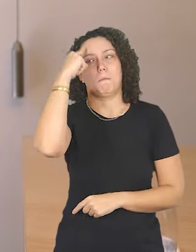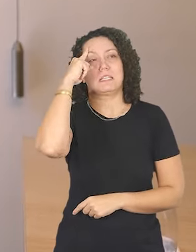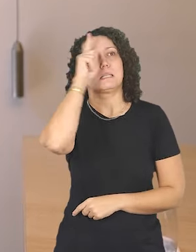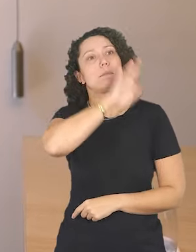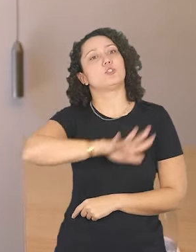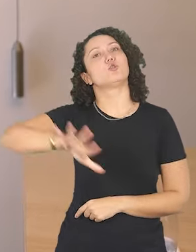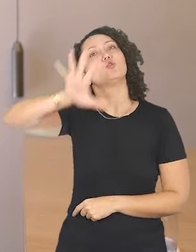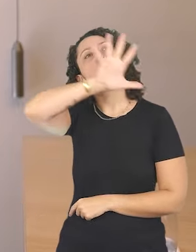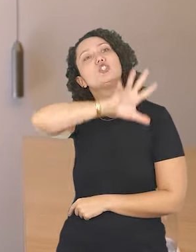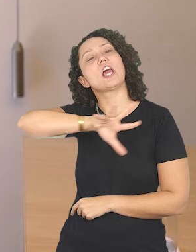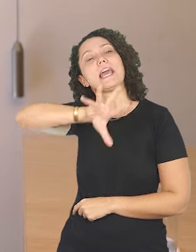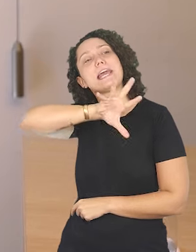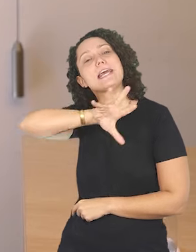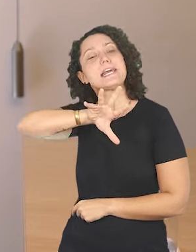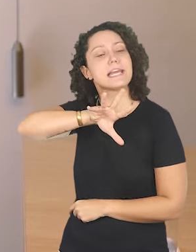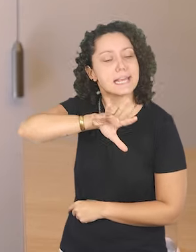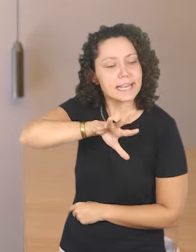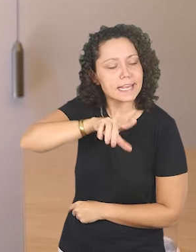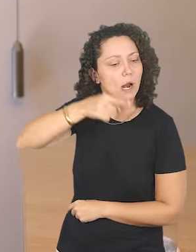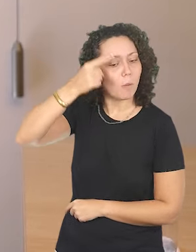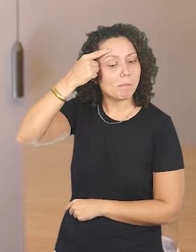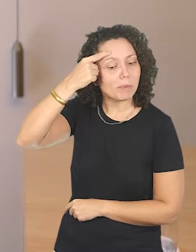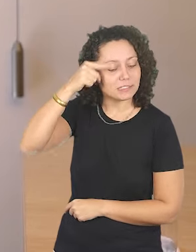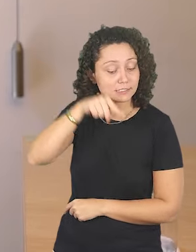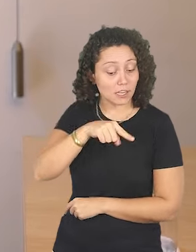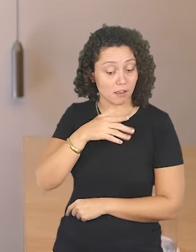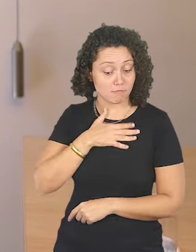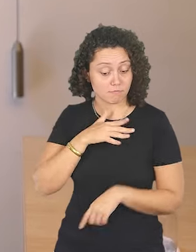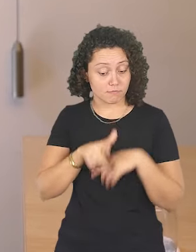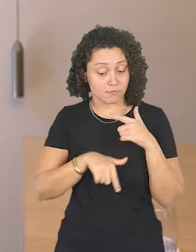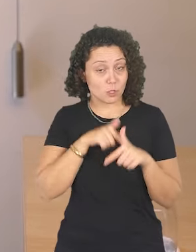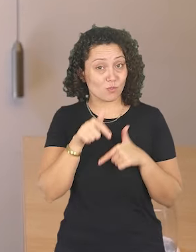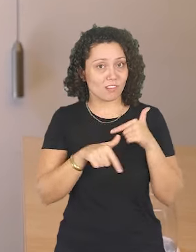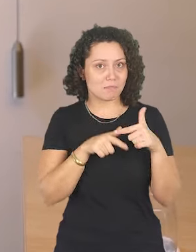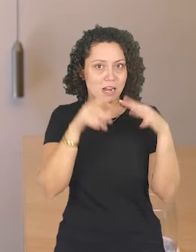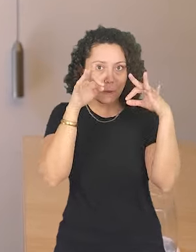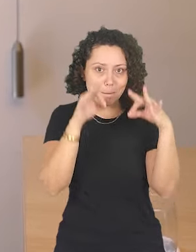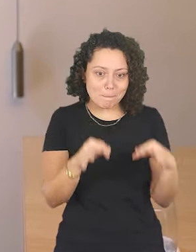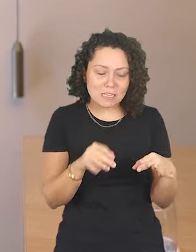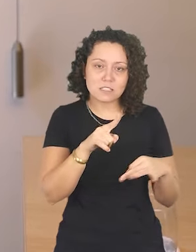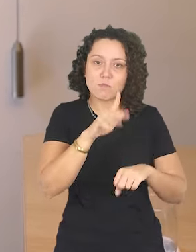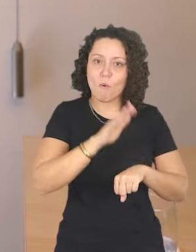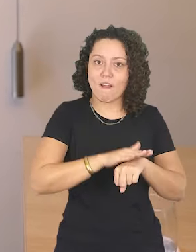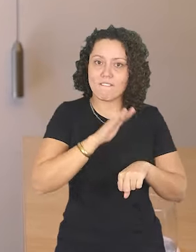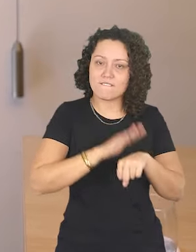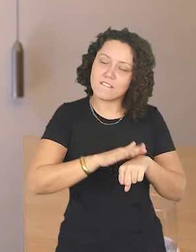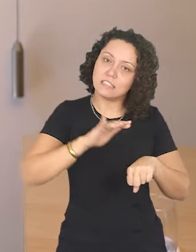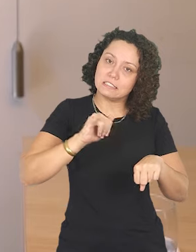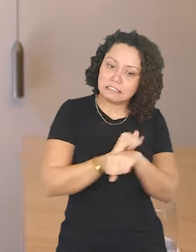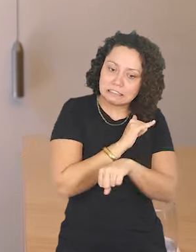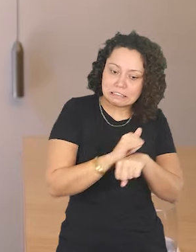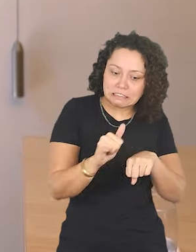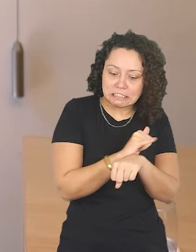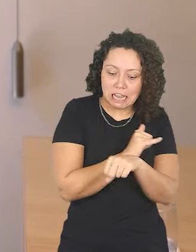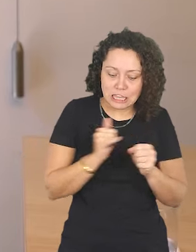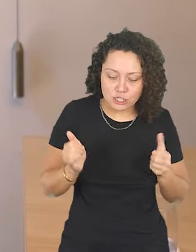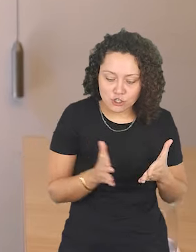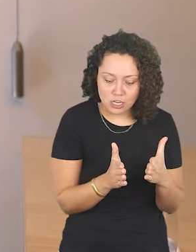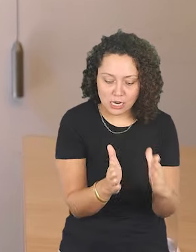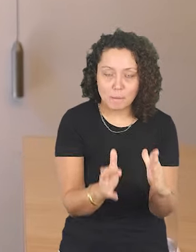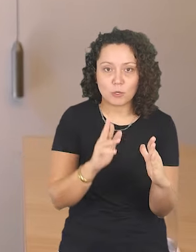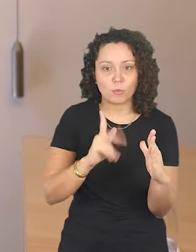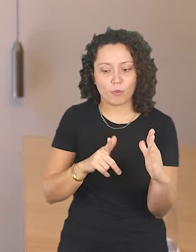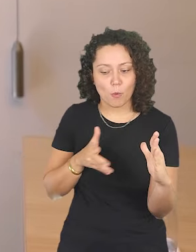essa visão geral do todo e de pensar que de fato o seu trabalho é desenvolver estratégias e criar